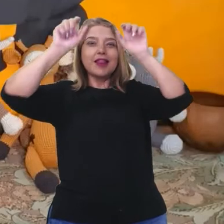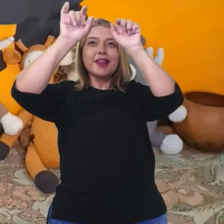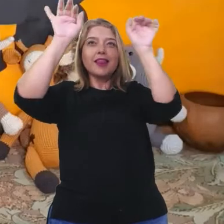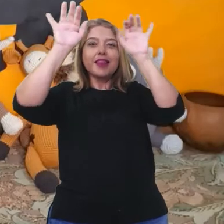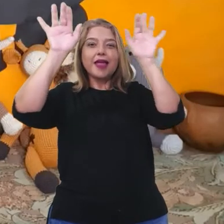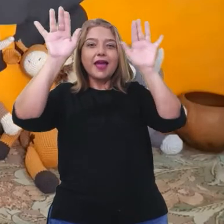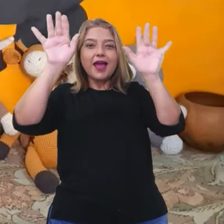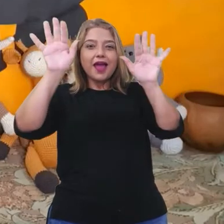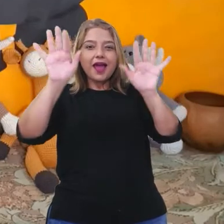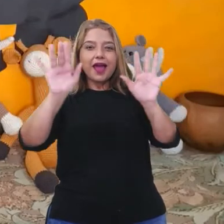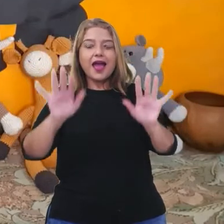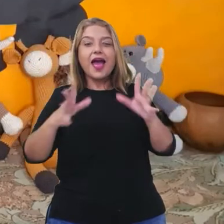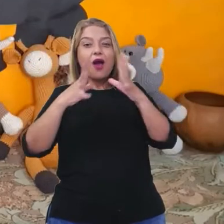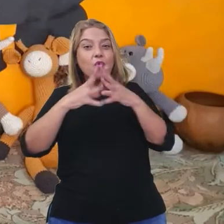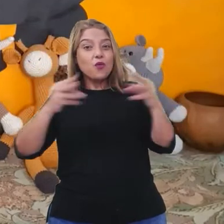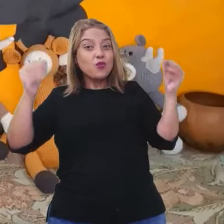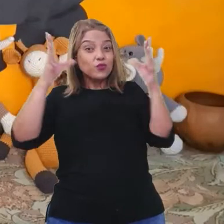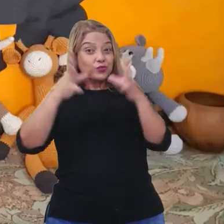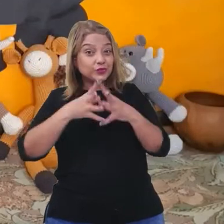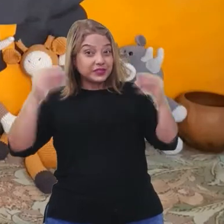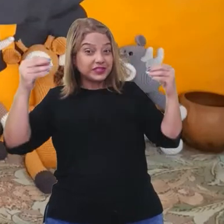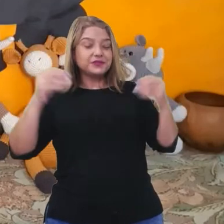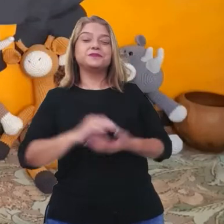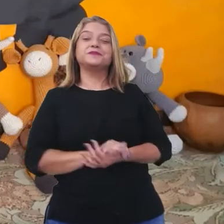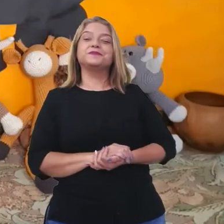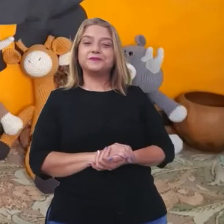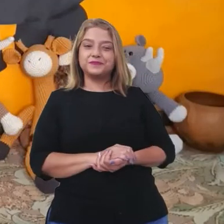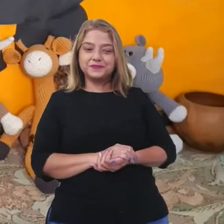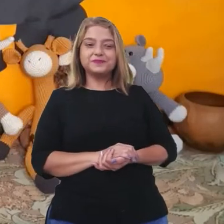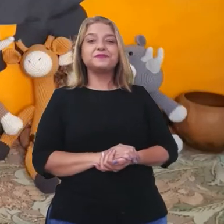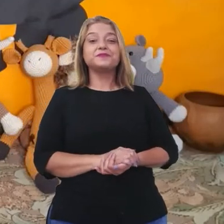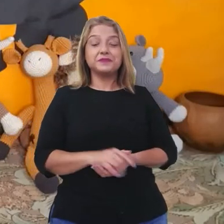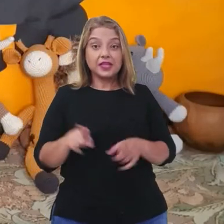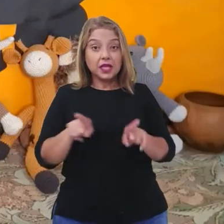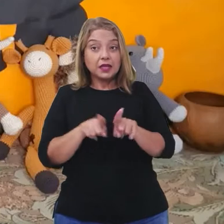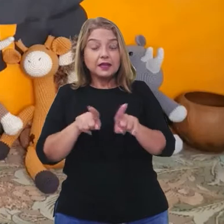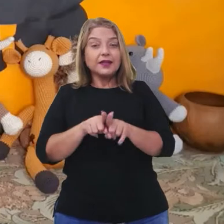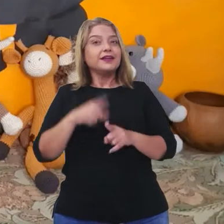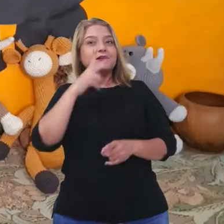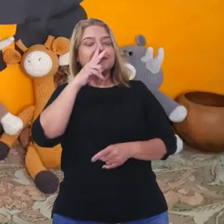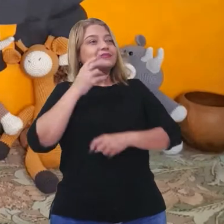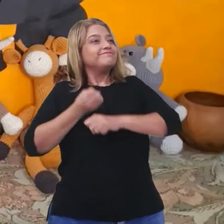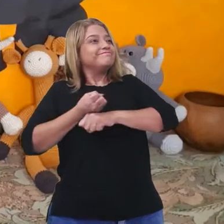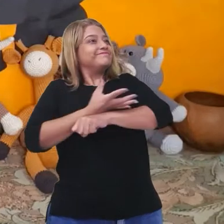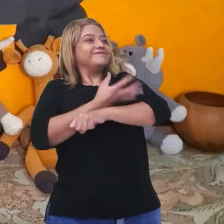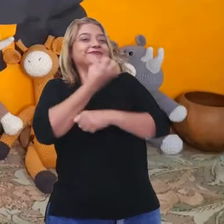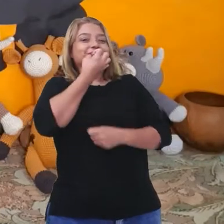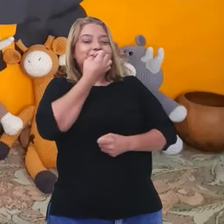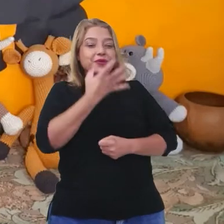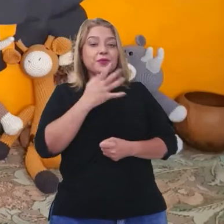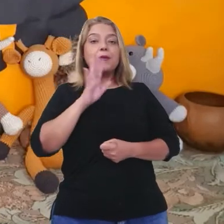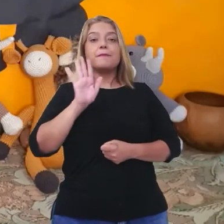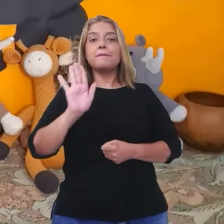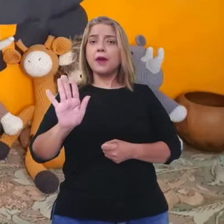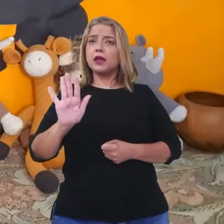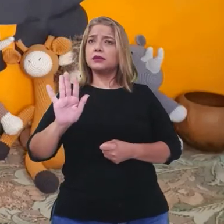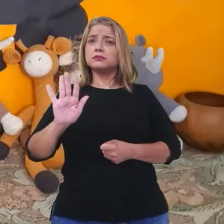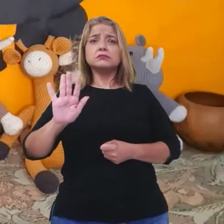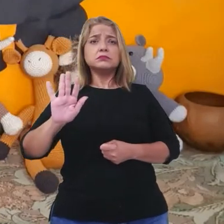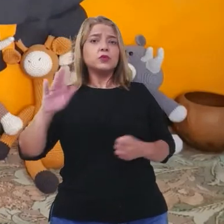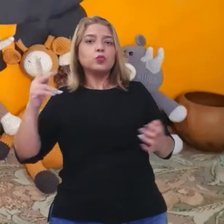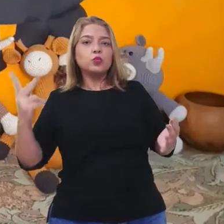de algodão. A viagem estava super emocionante, mas de repente,